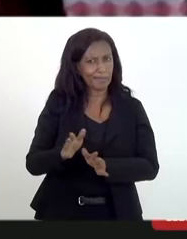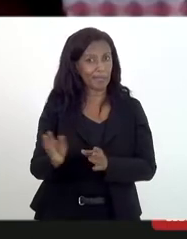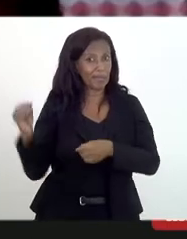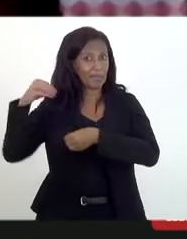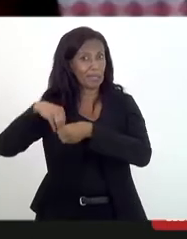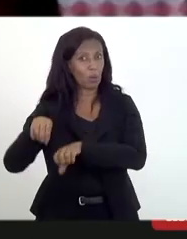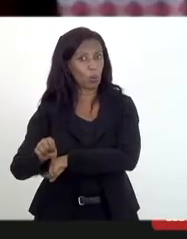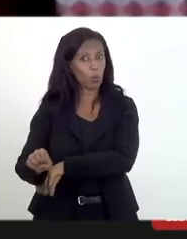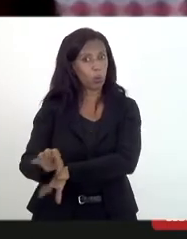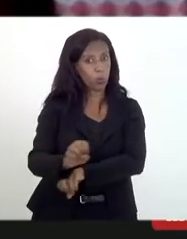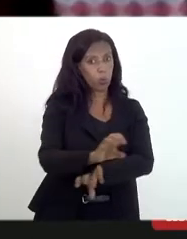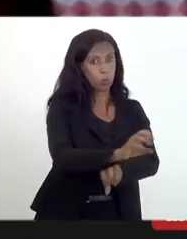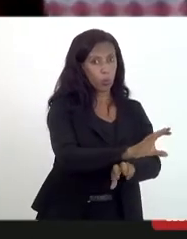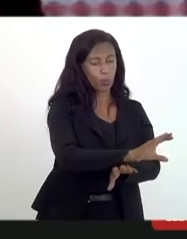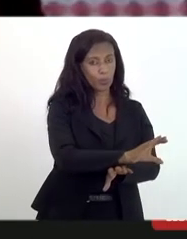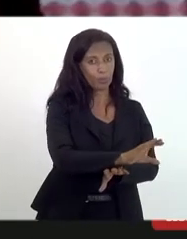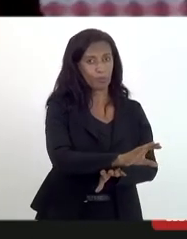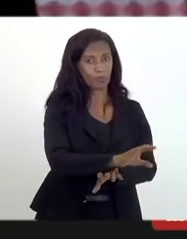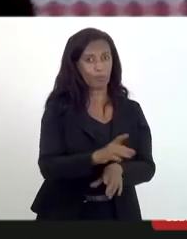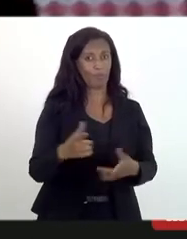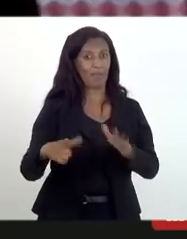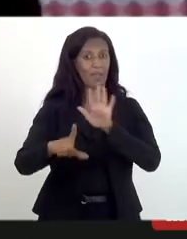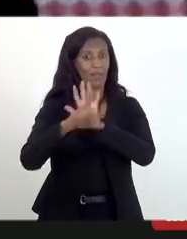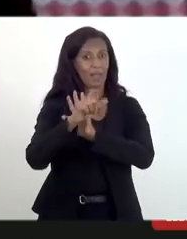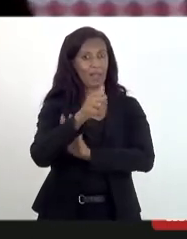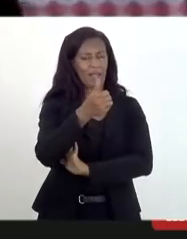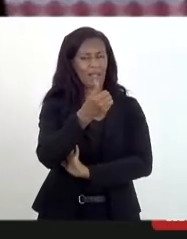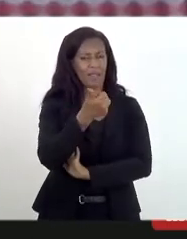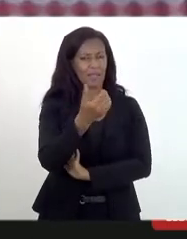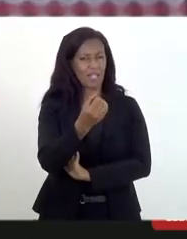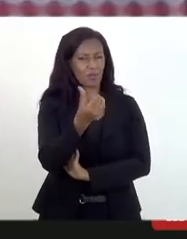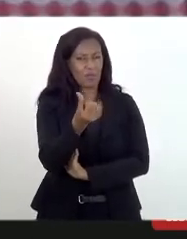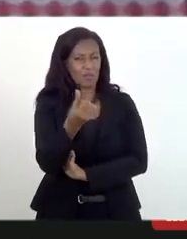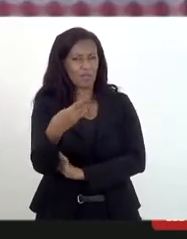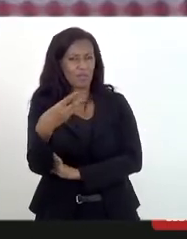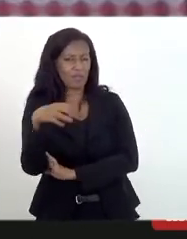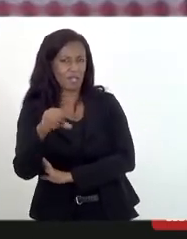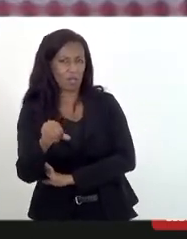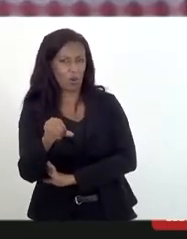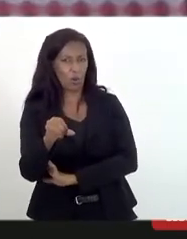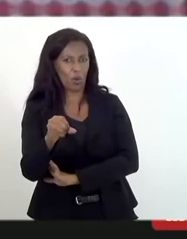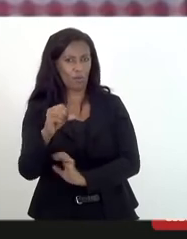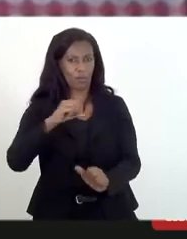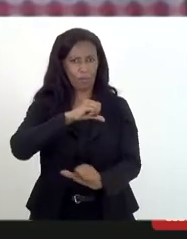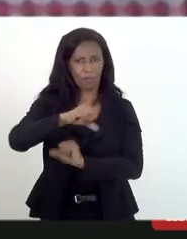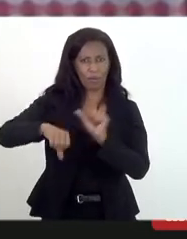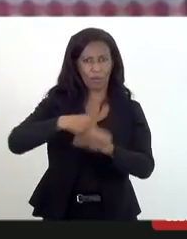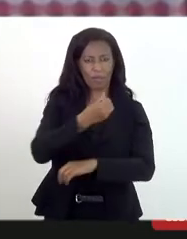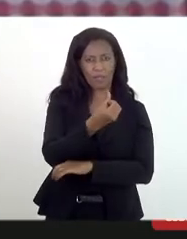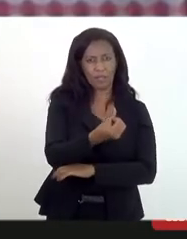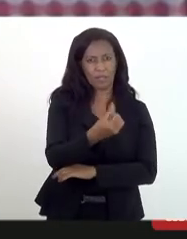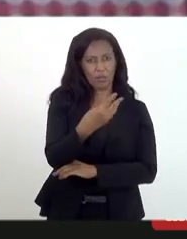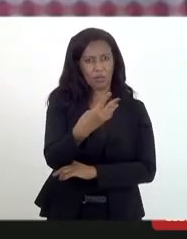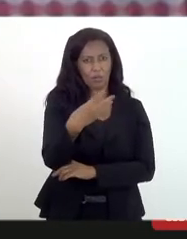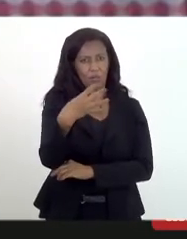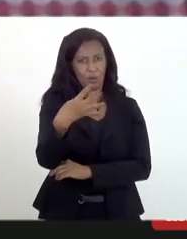educação a lei 10.639 atualizada com a lei 11.645